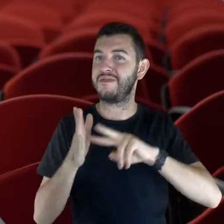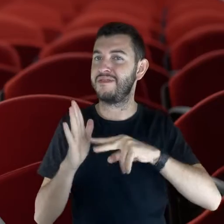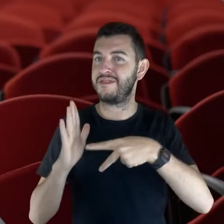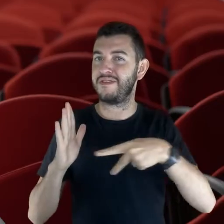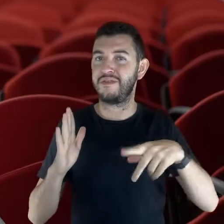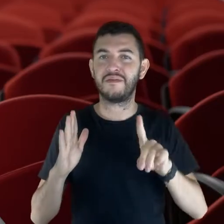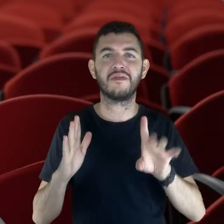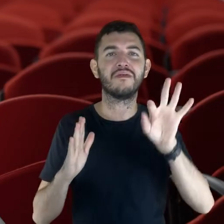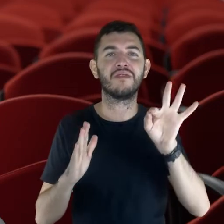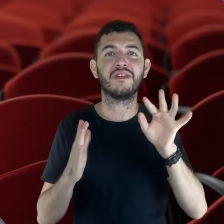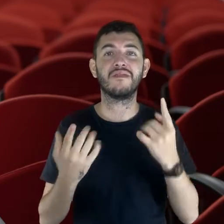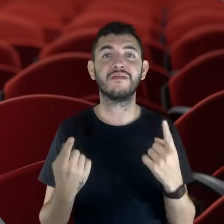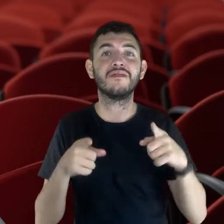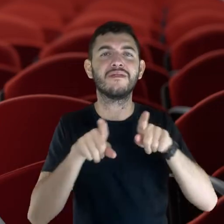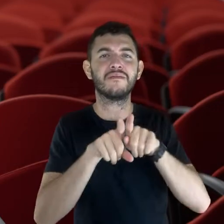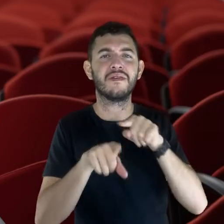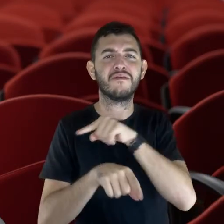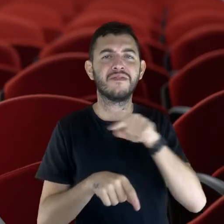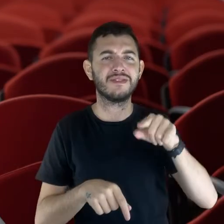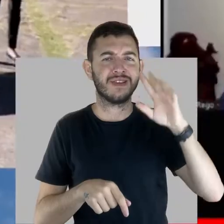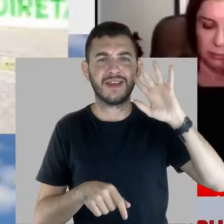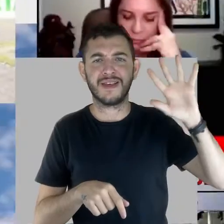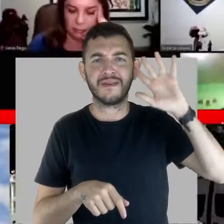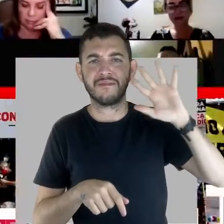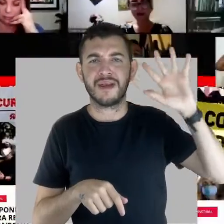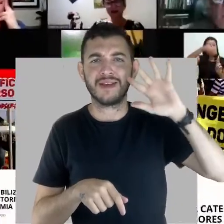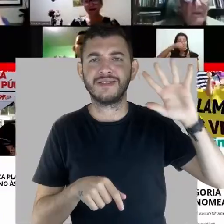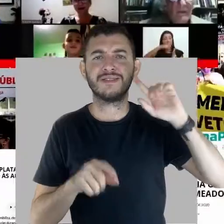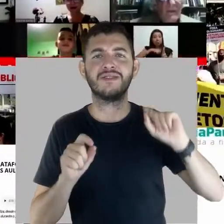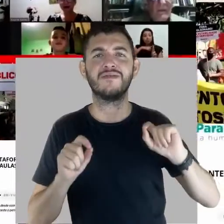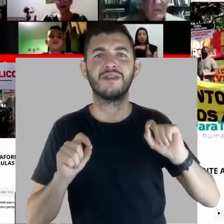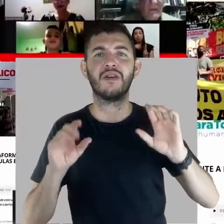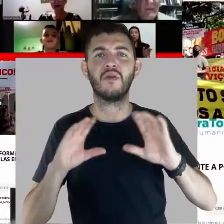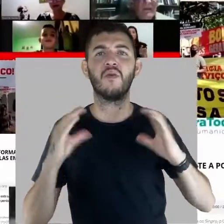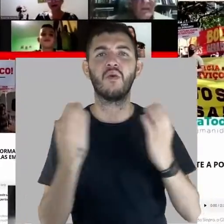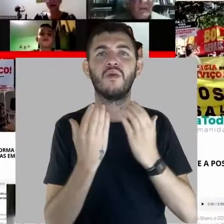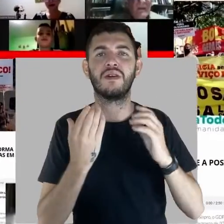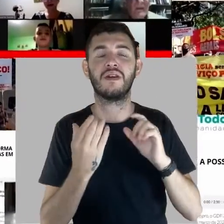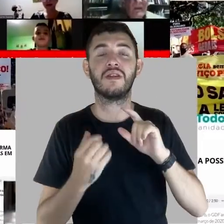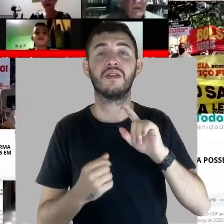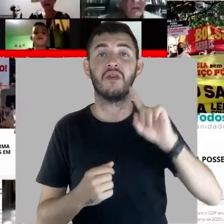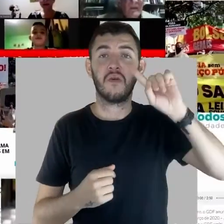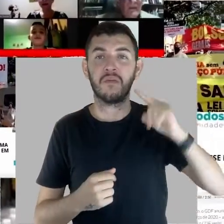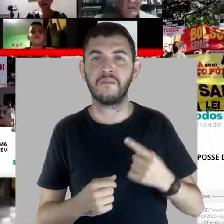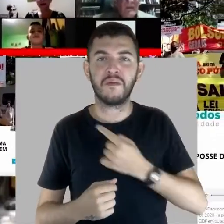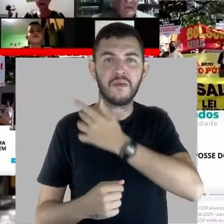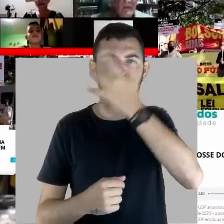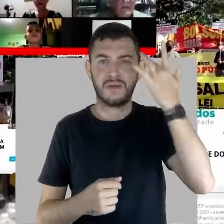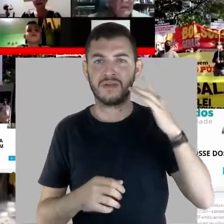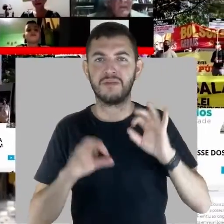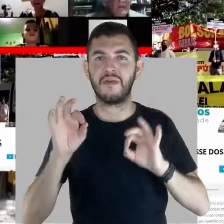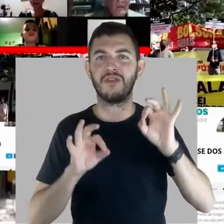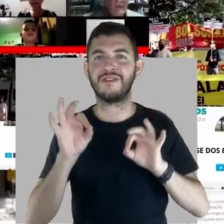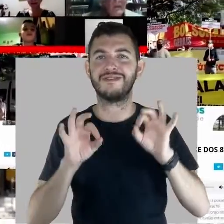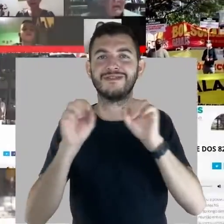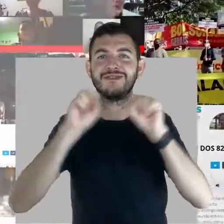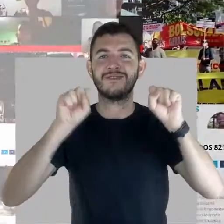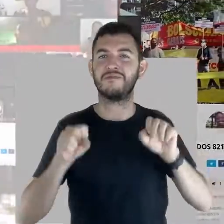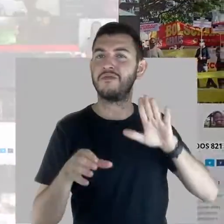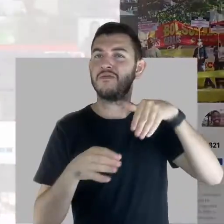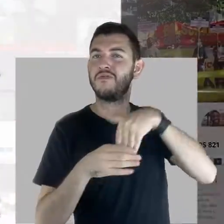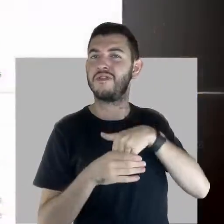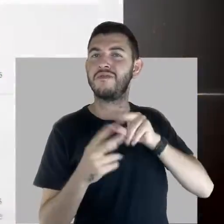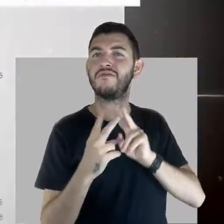O sindicato de professores também teve que se reinventar. Você imagina, por exemplo, um congresso com quase mil pessoas para você